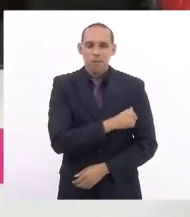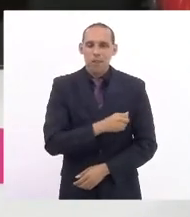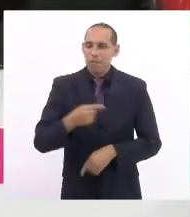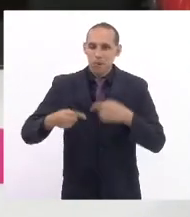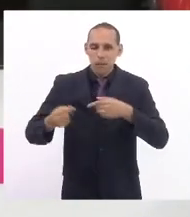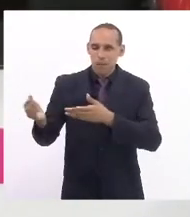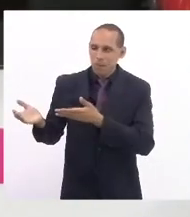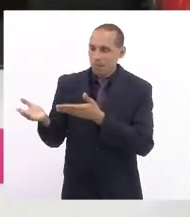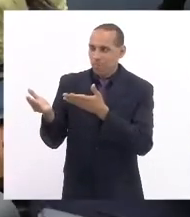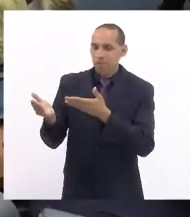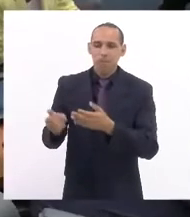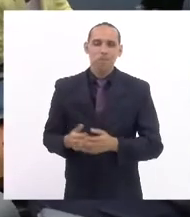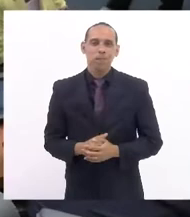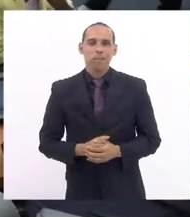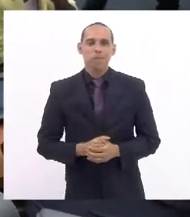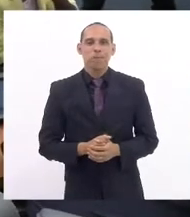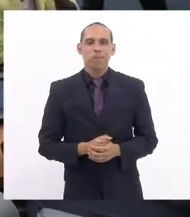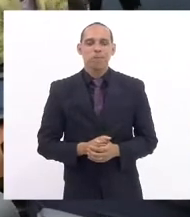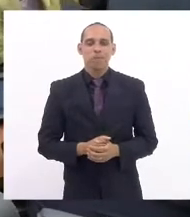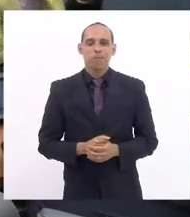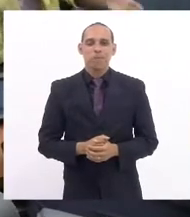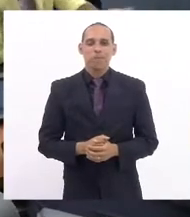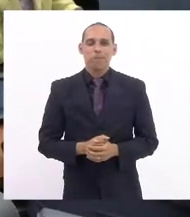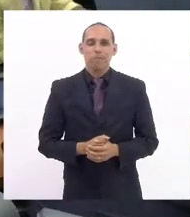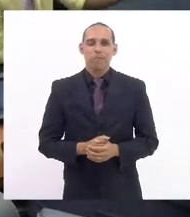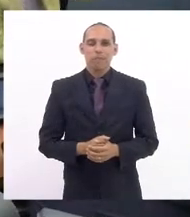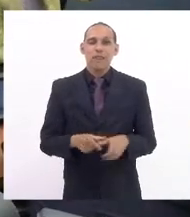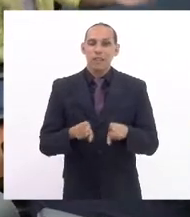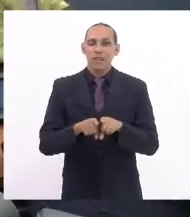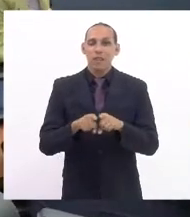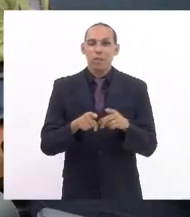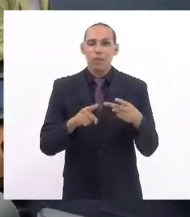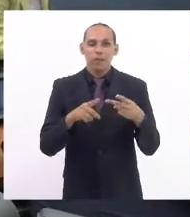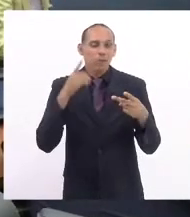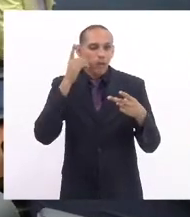discutir e a deputada Mônica